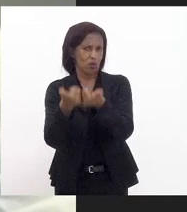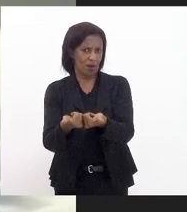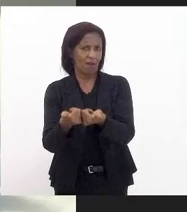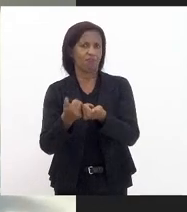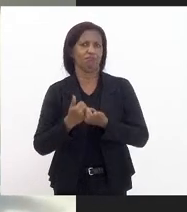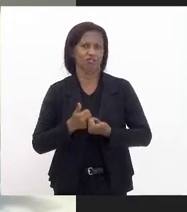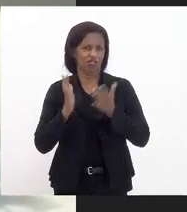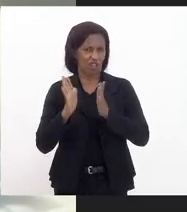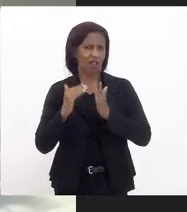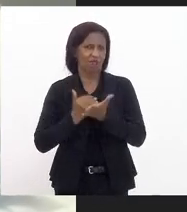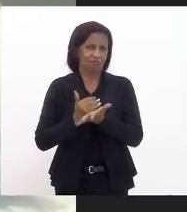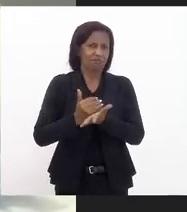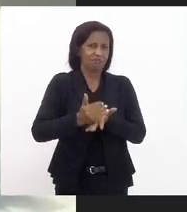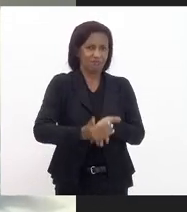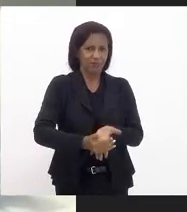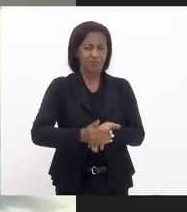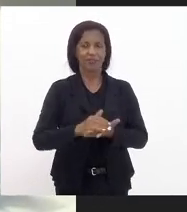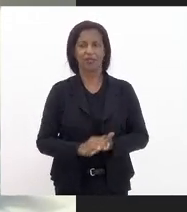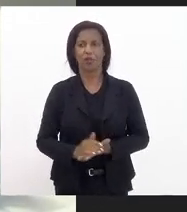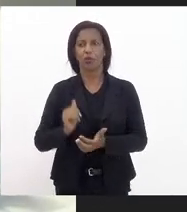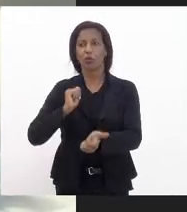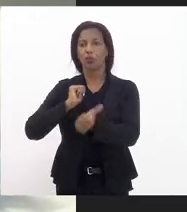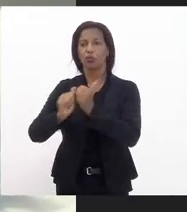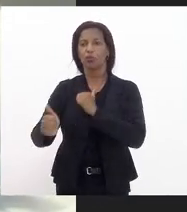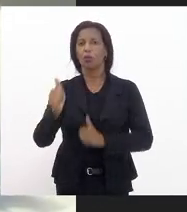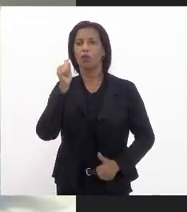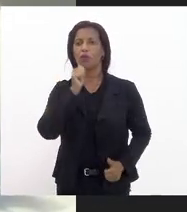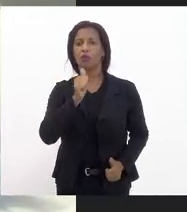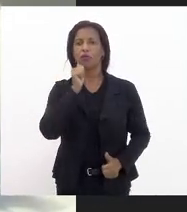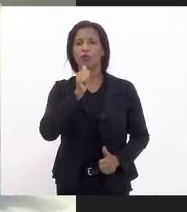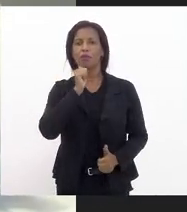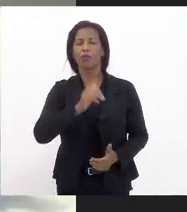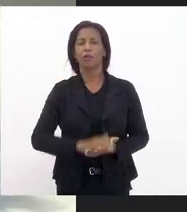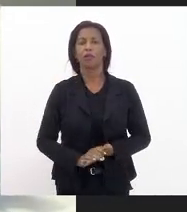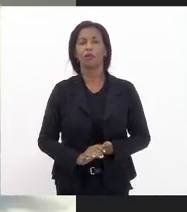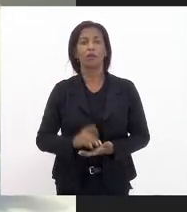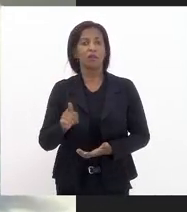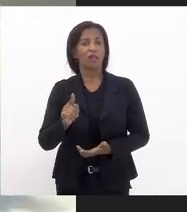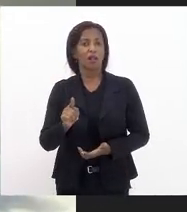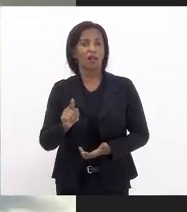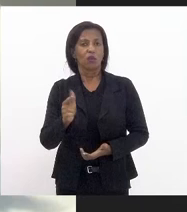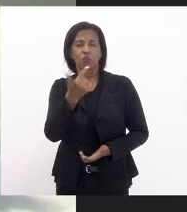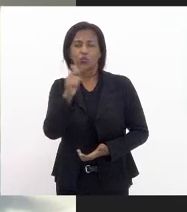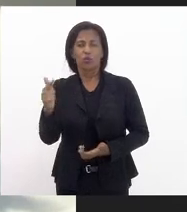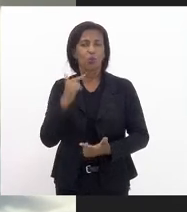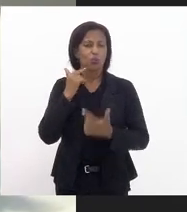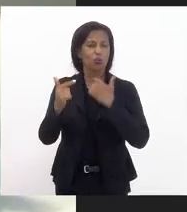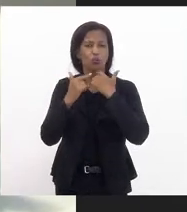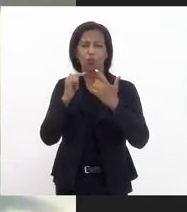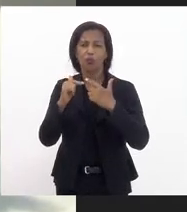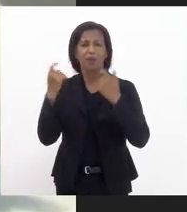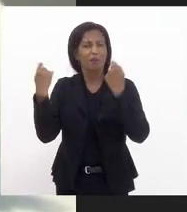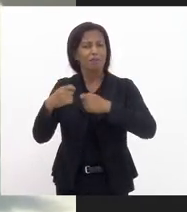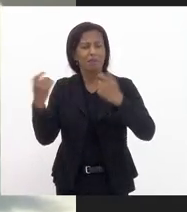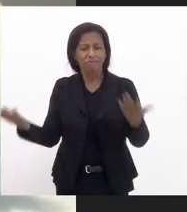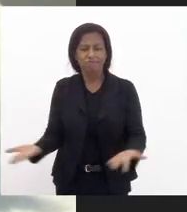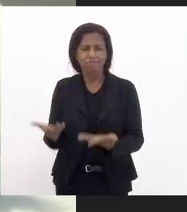melhorando o futebol feminino e ela sem dúvida nenhuma é merecedora dessa